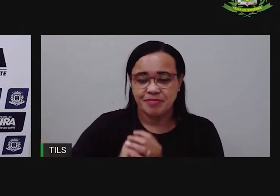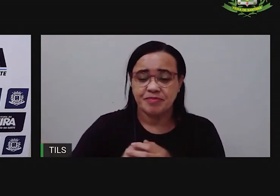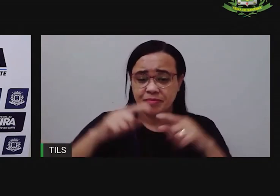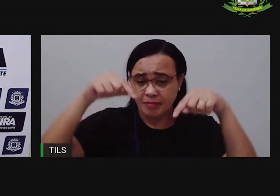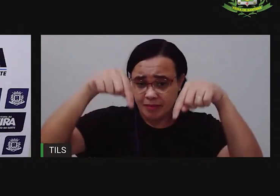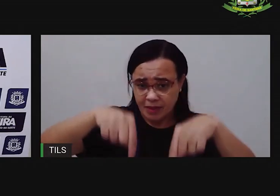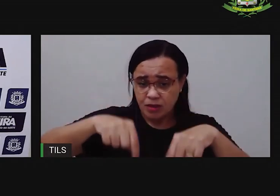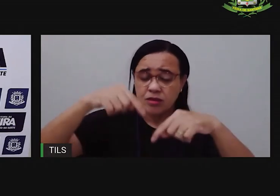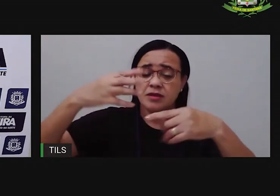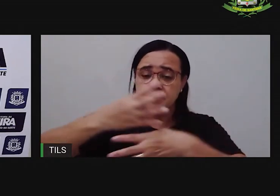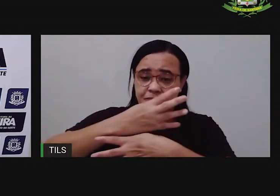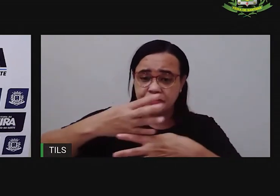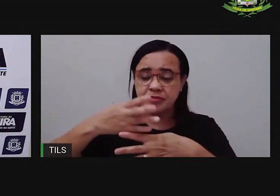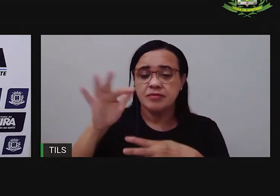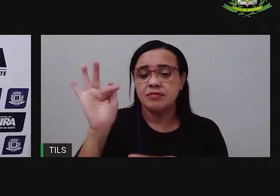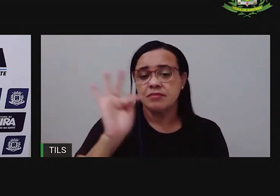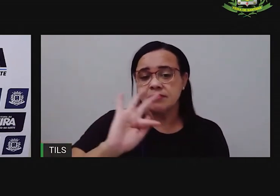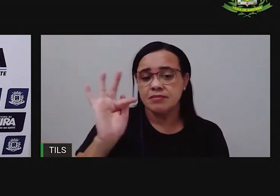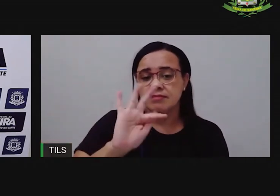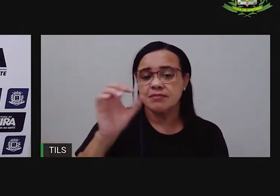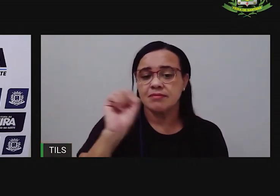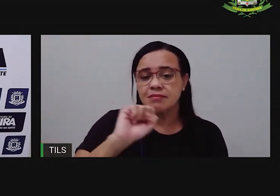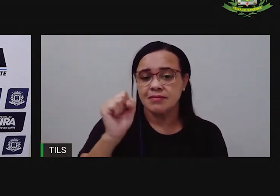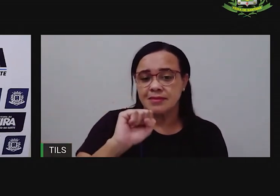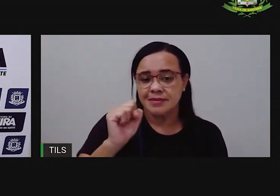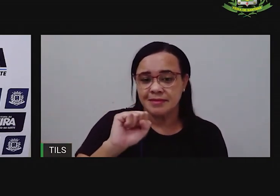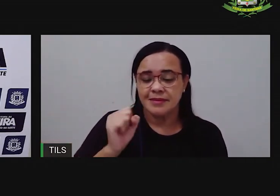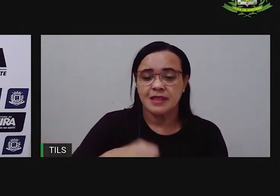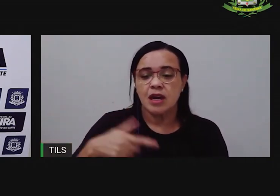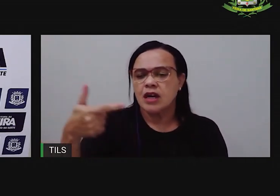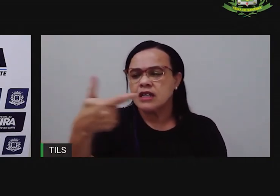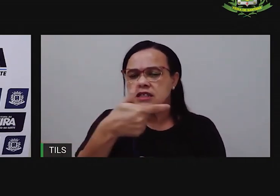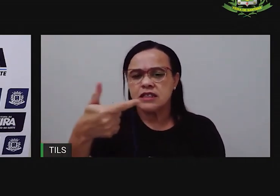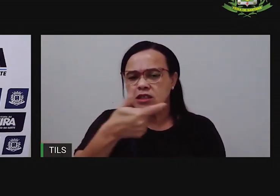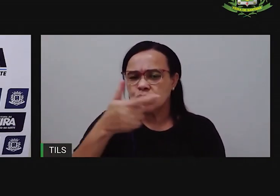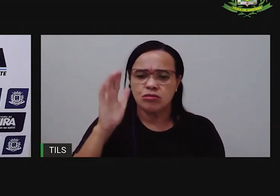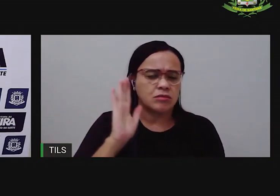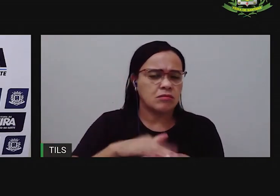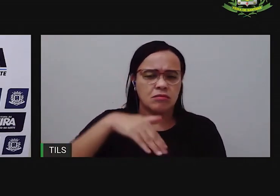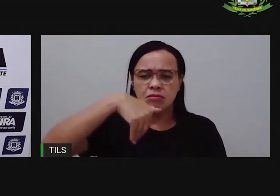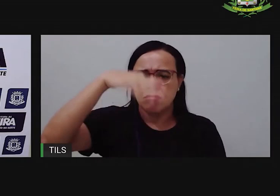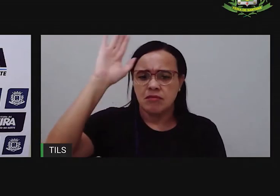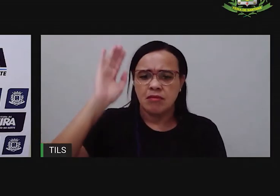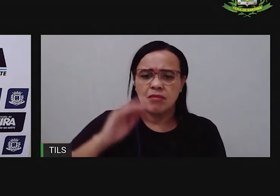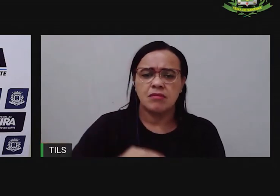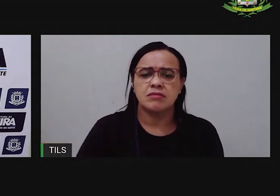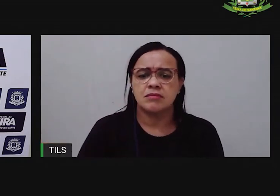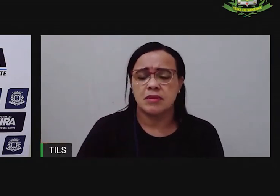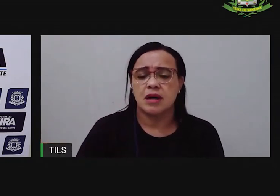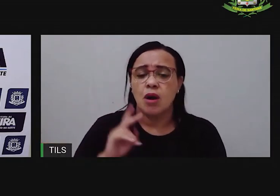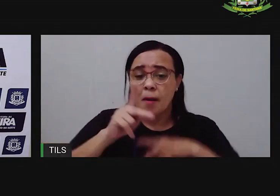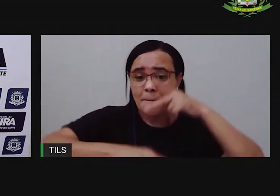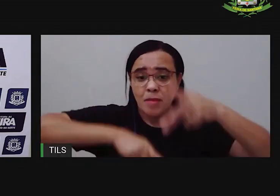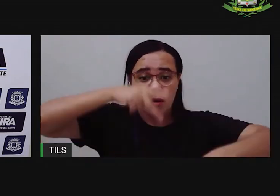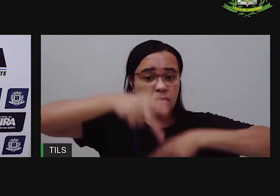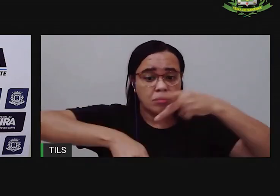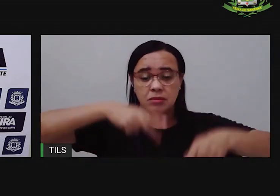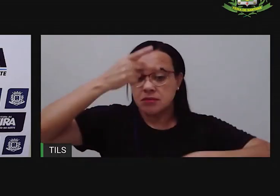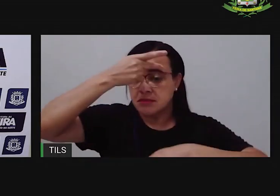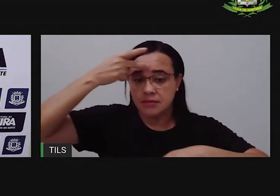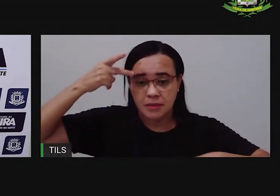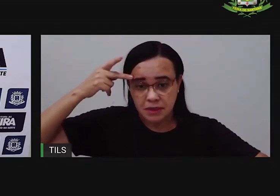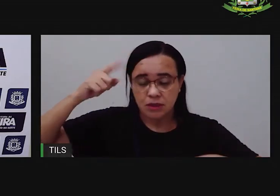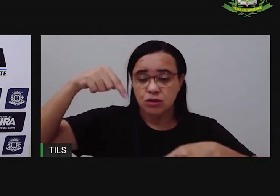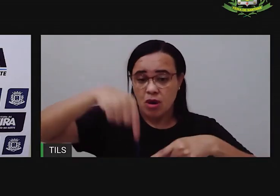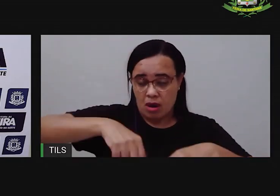cidade, Feira de Santana, é uma das, é a segunda maior cidade em número populacional aqui no nosso